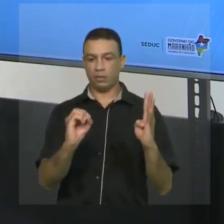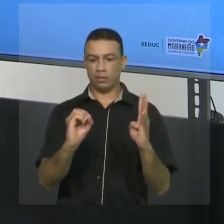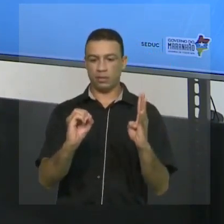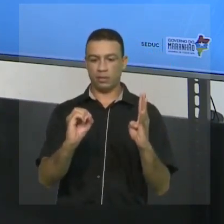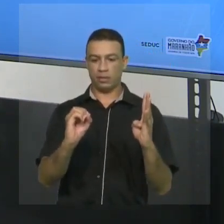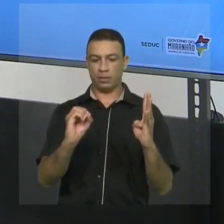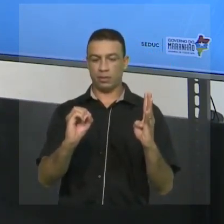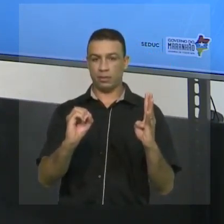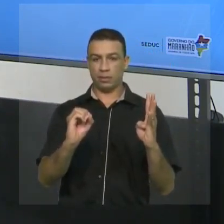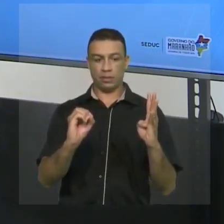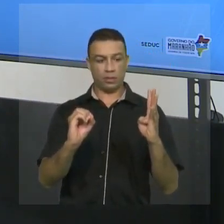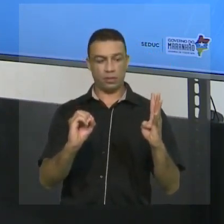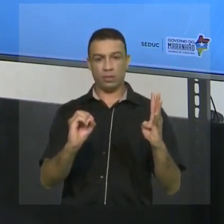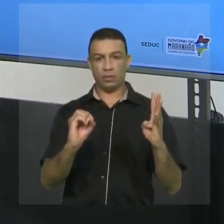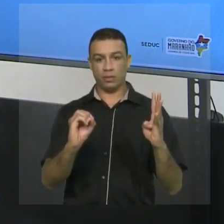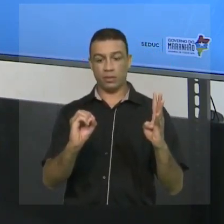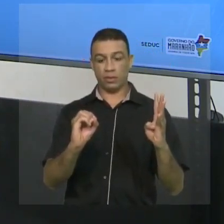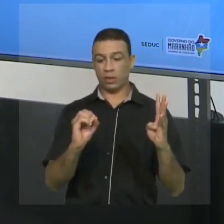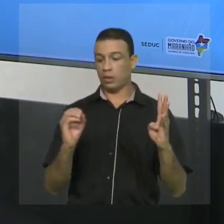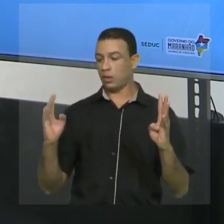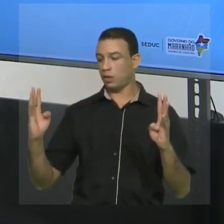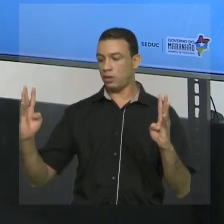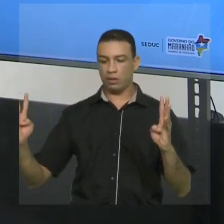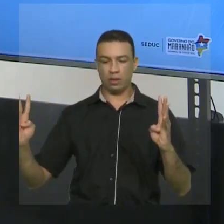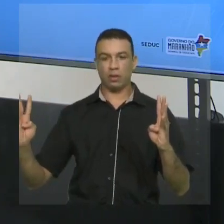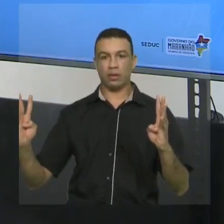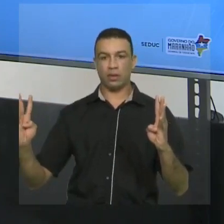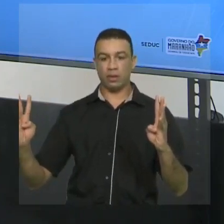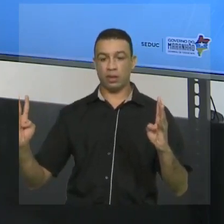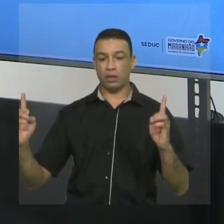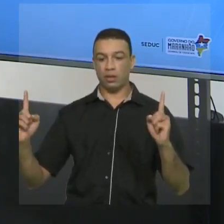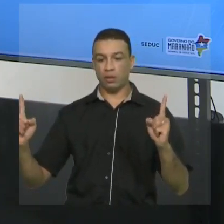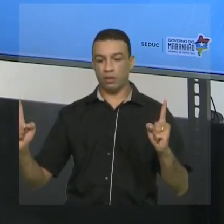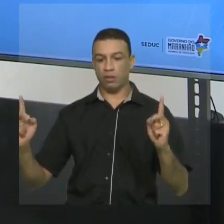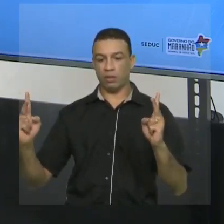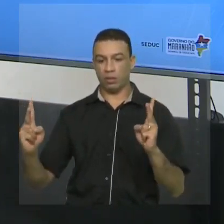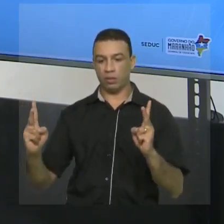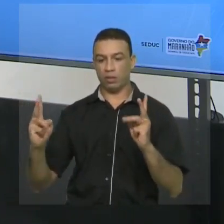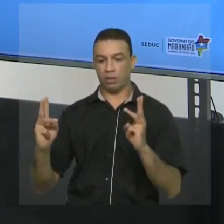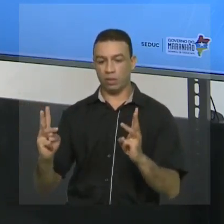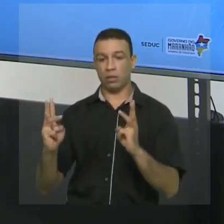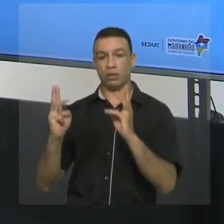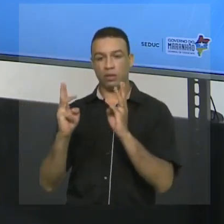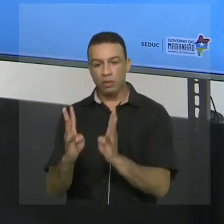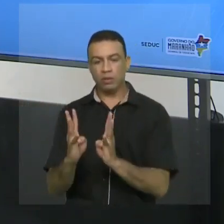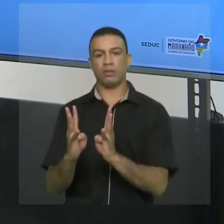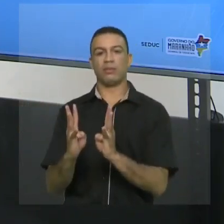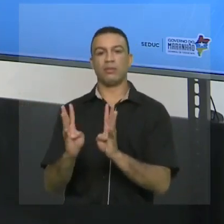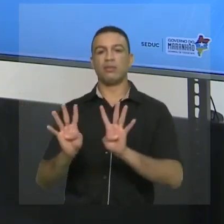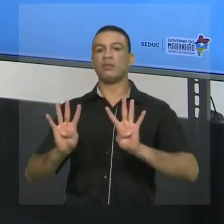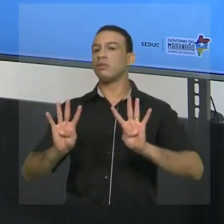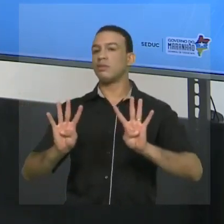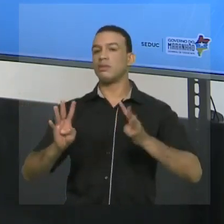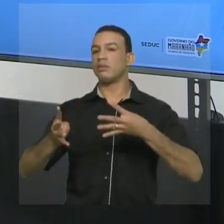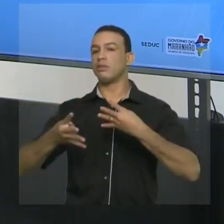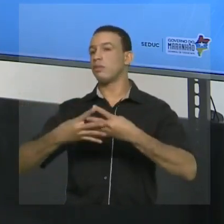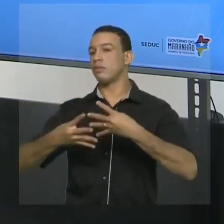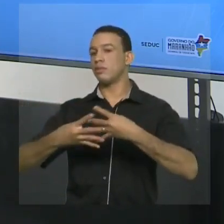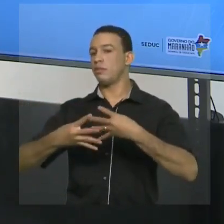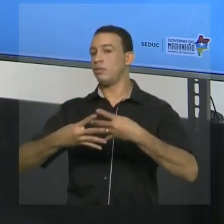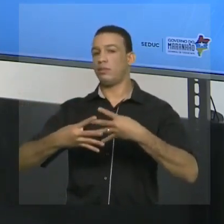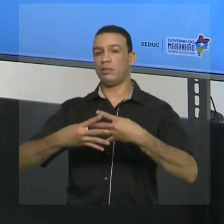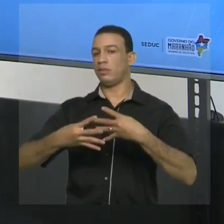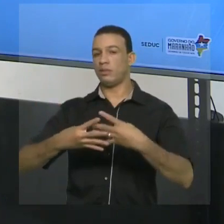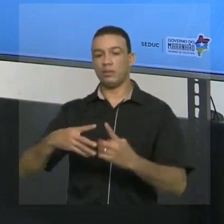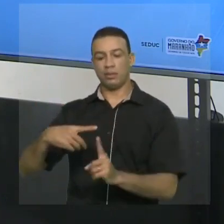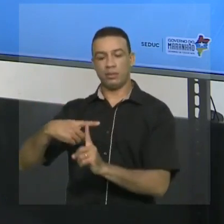que estão em lados opostos e vamos conferir. Um, dois, três, quatro. Logo, o módulo de menos quatro